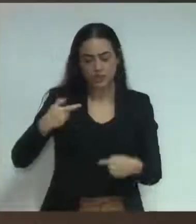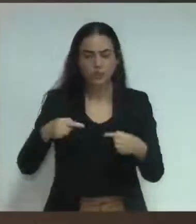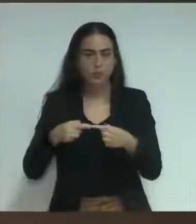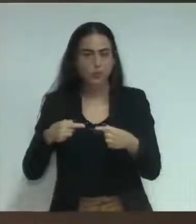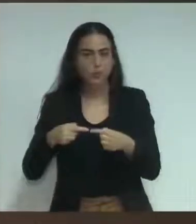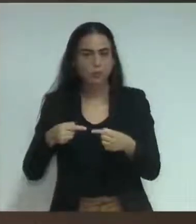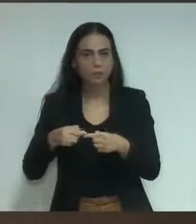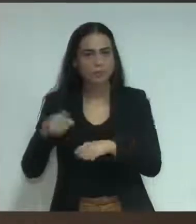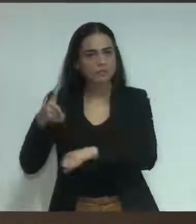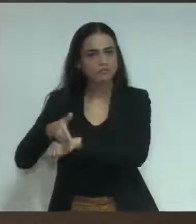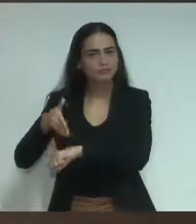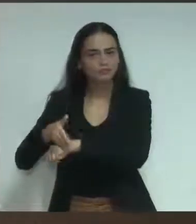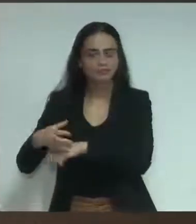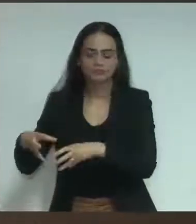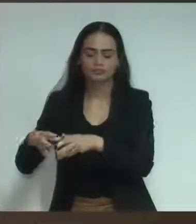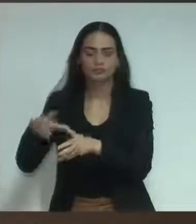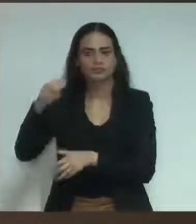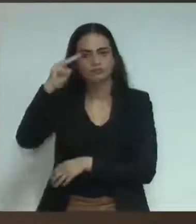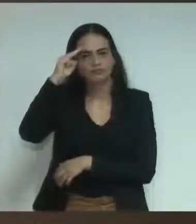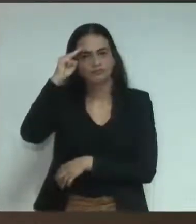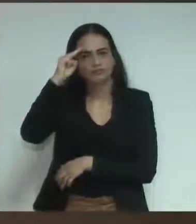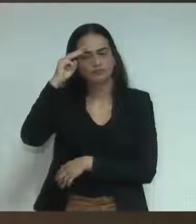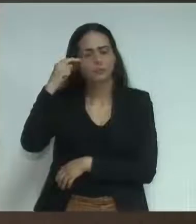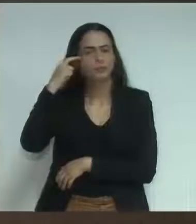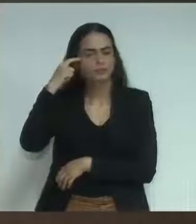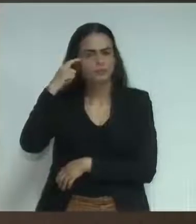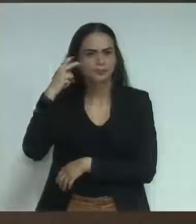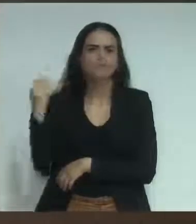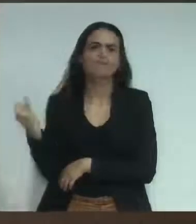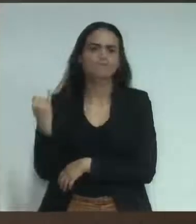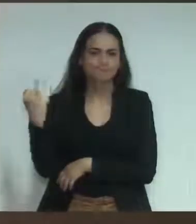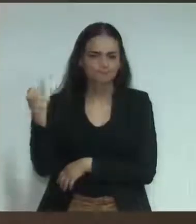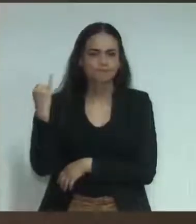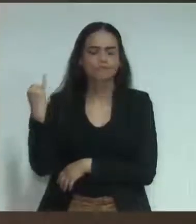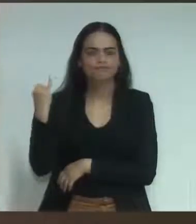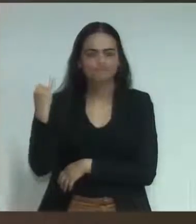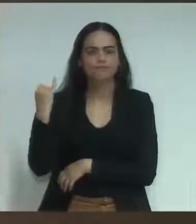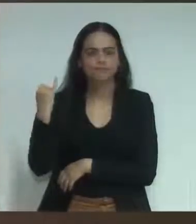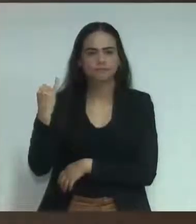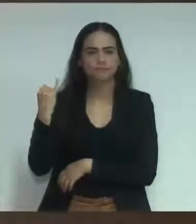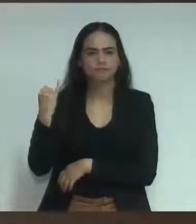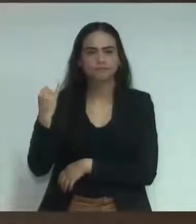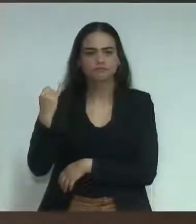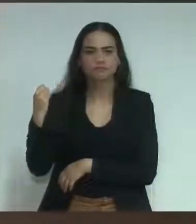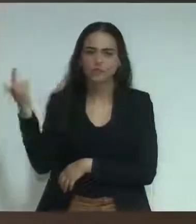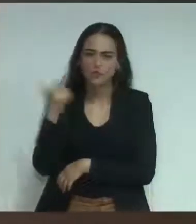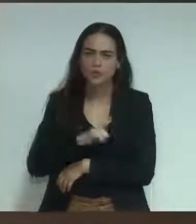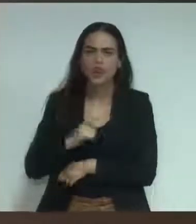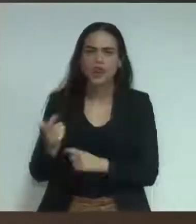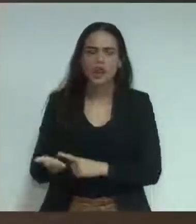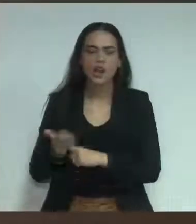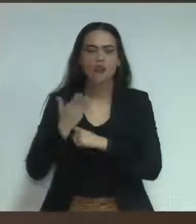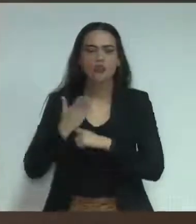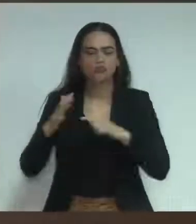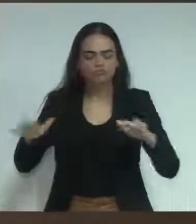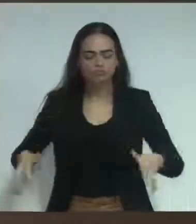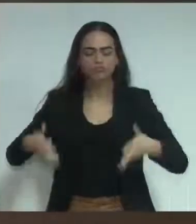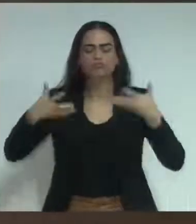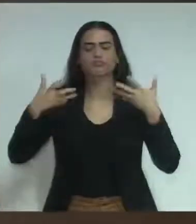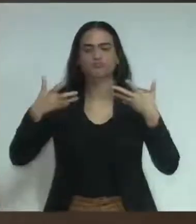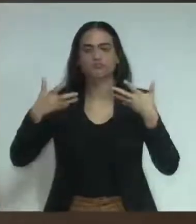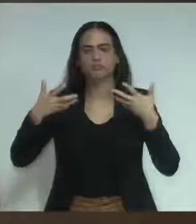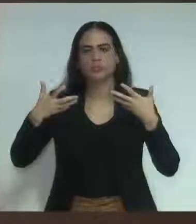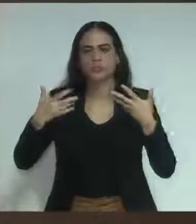a participar do grupo dos escoteiros, porque eu acho que é muito importante para o processo educacional de uma criança, de um jovem,